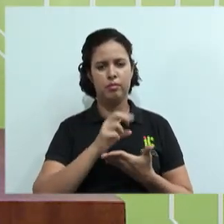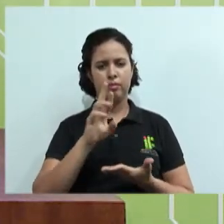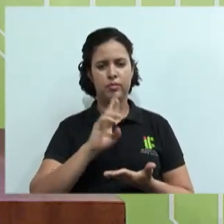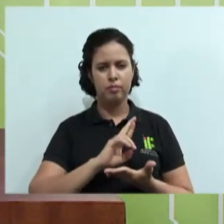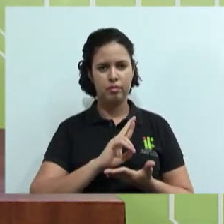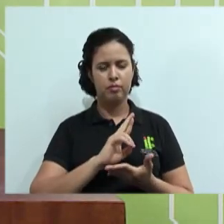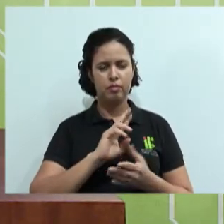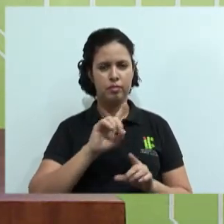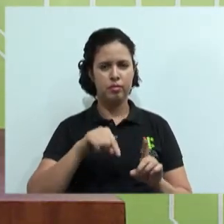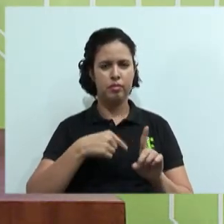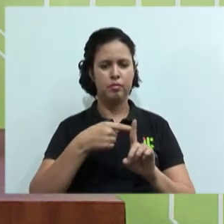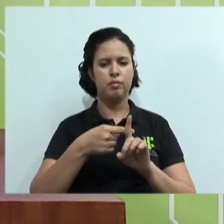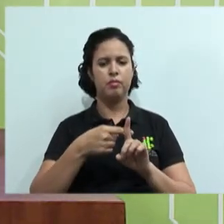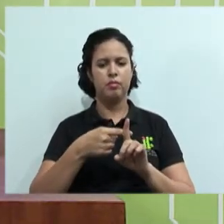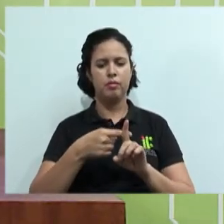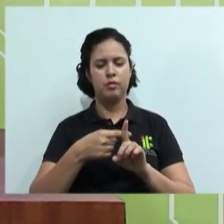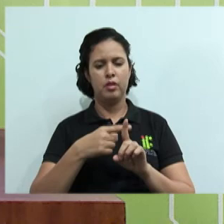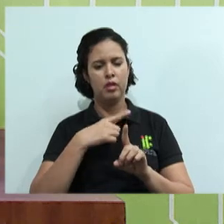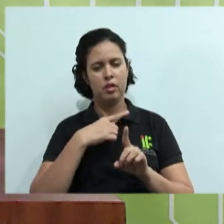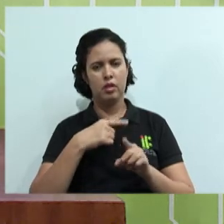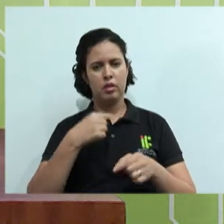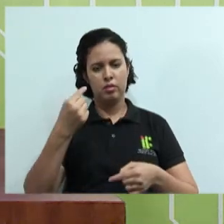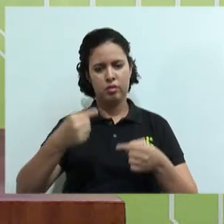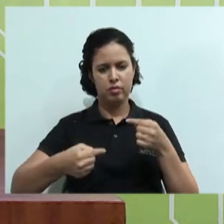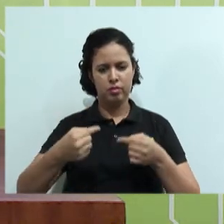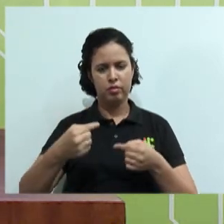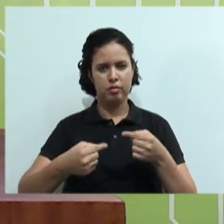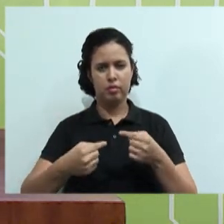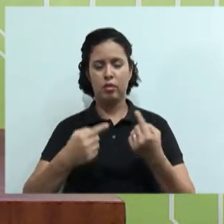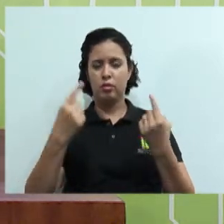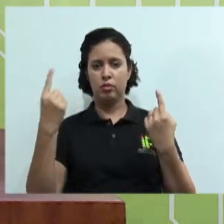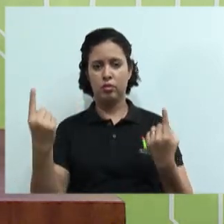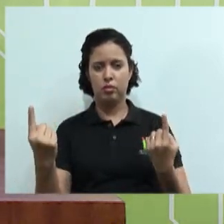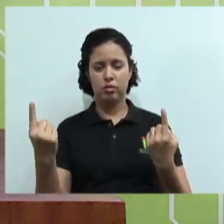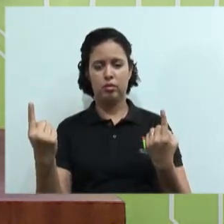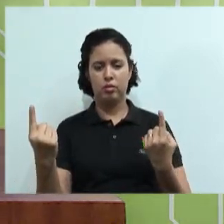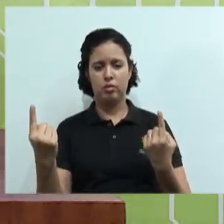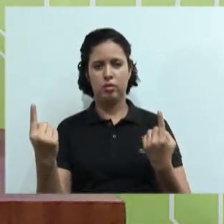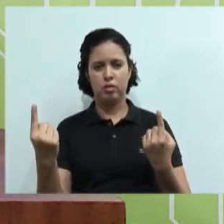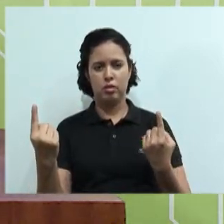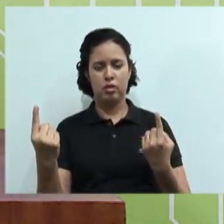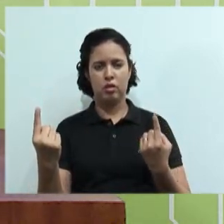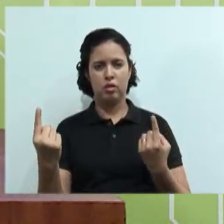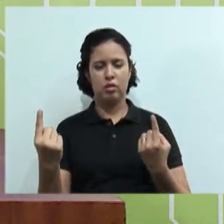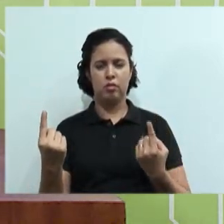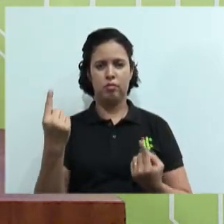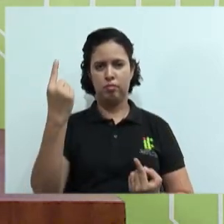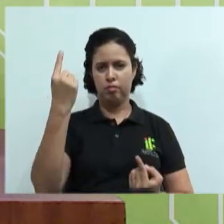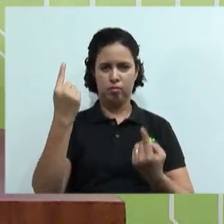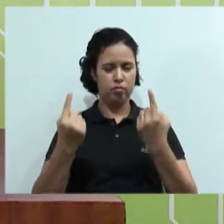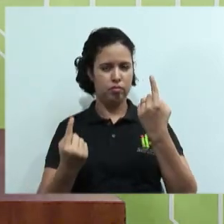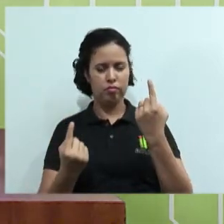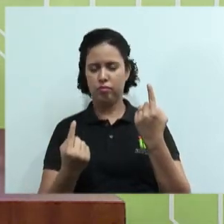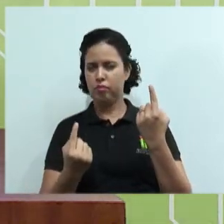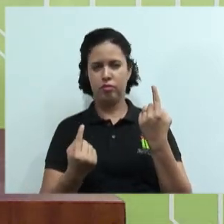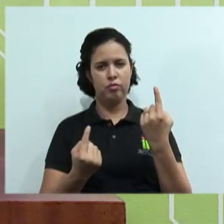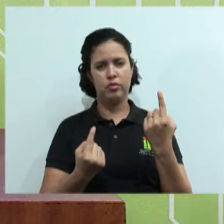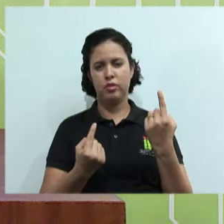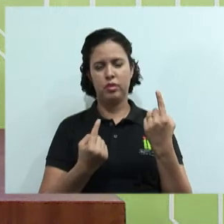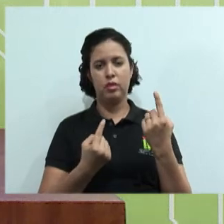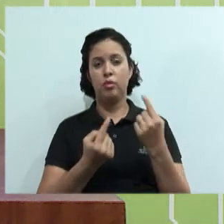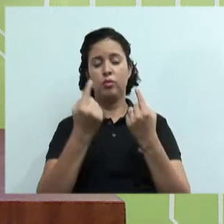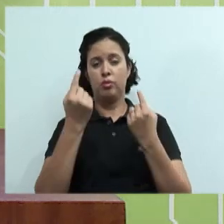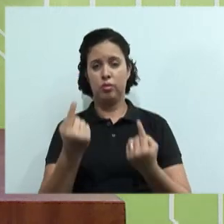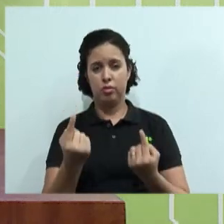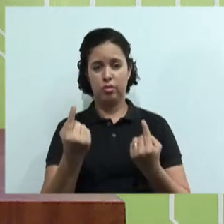organização. Porque por mais que tenha o conflito, ambas as partes não querem sobressair uma em cima da outra, não. Então, ambas